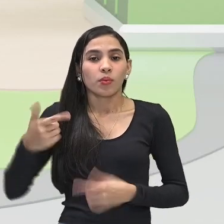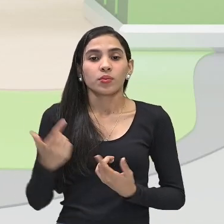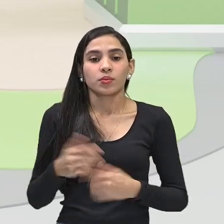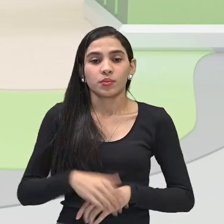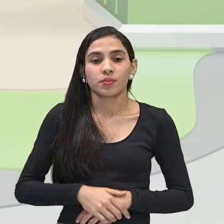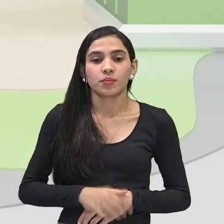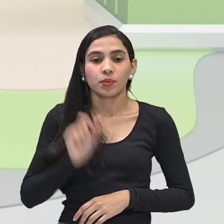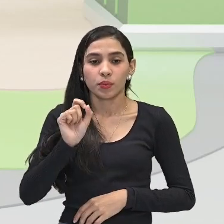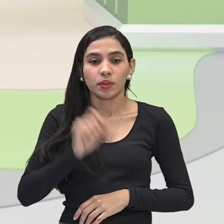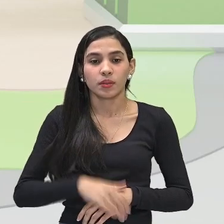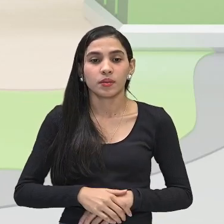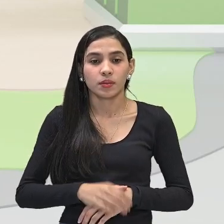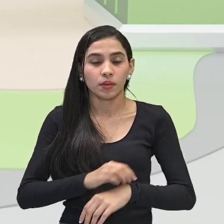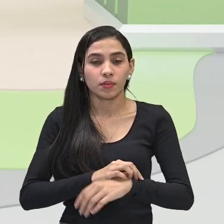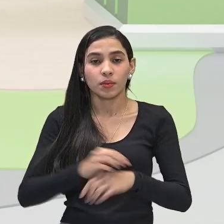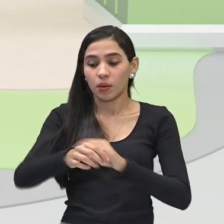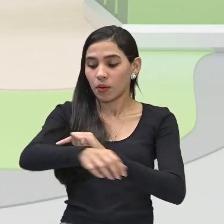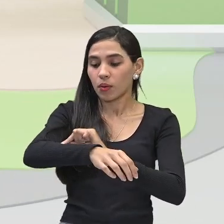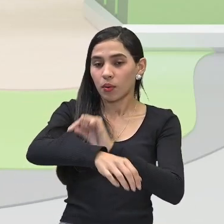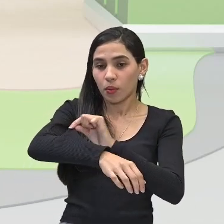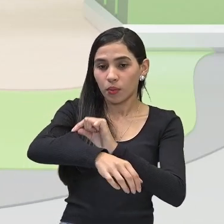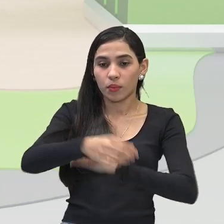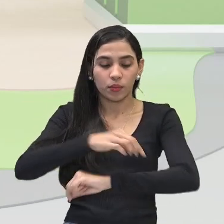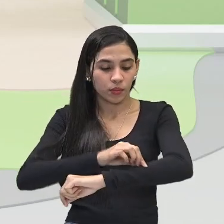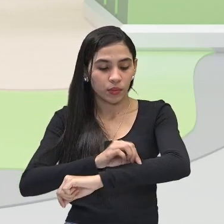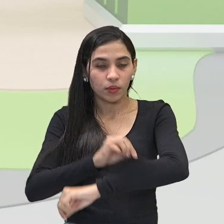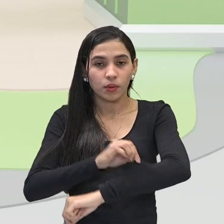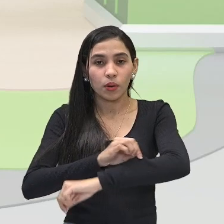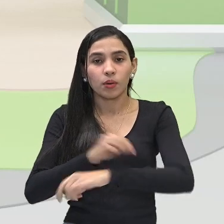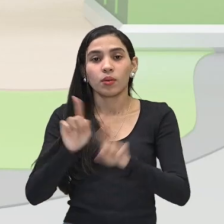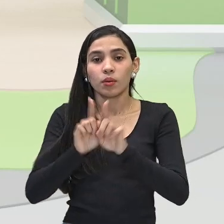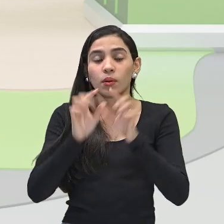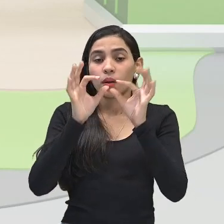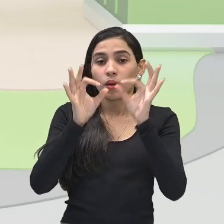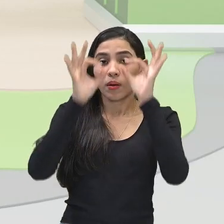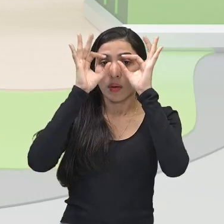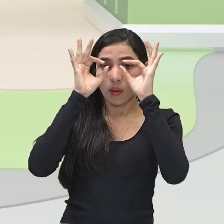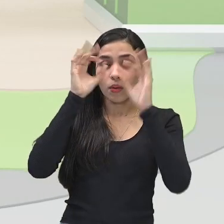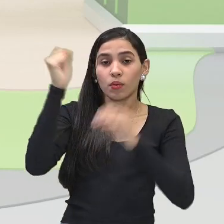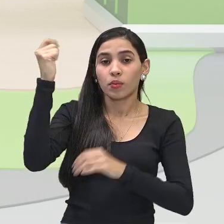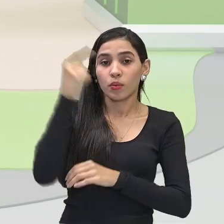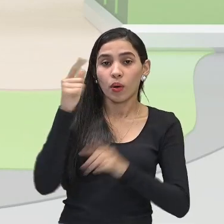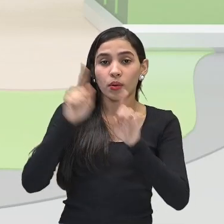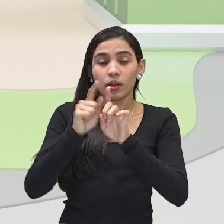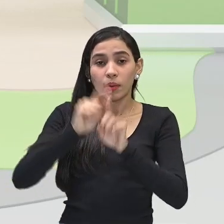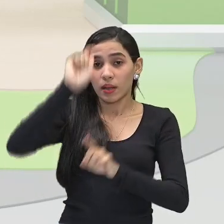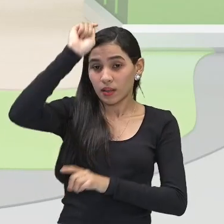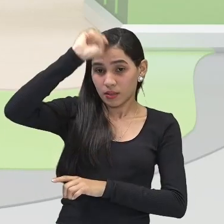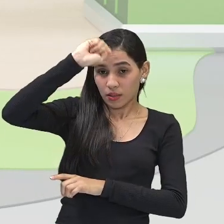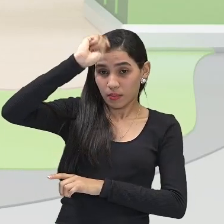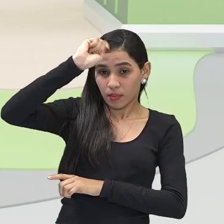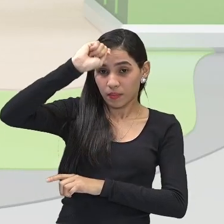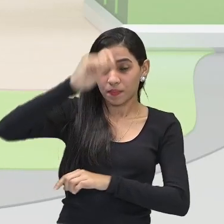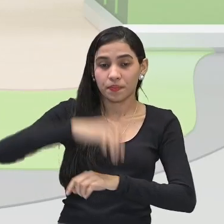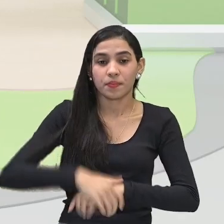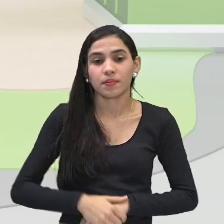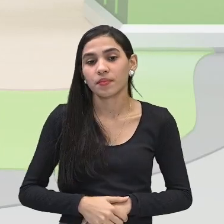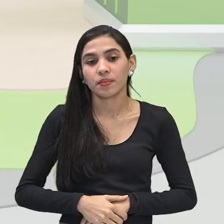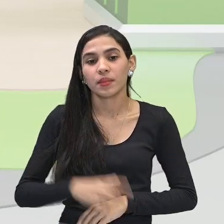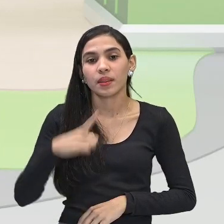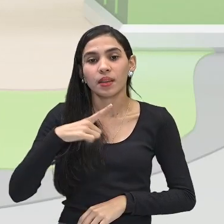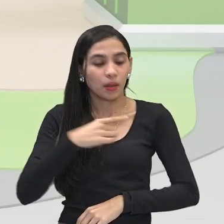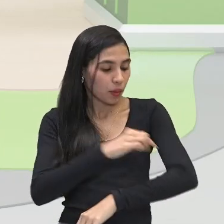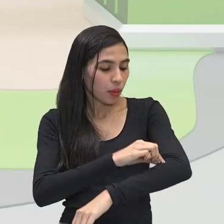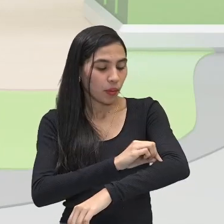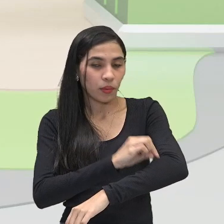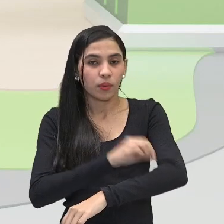roupas de proteção UV, óculos de sol e chapéus. Então, nós temos aquelas roupas